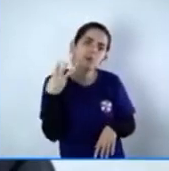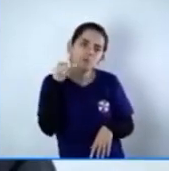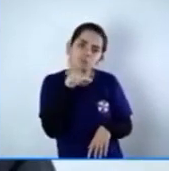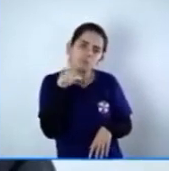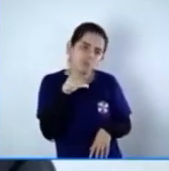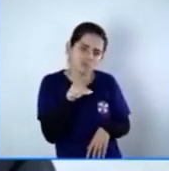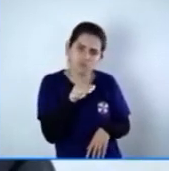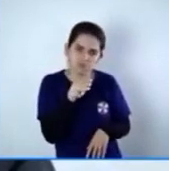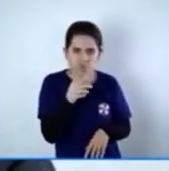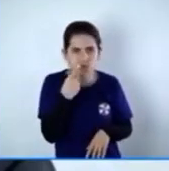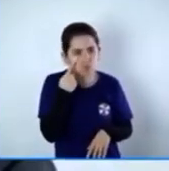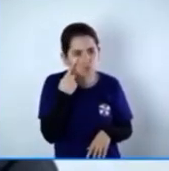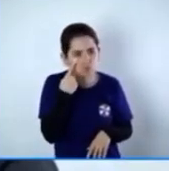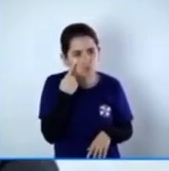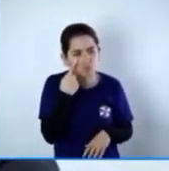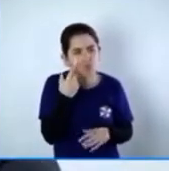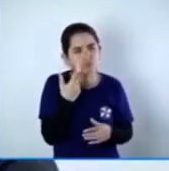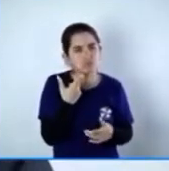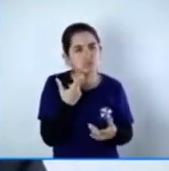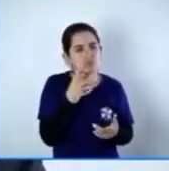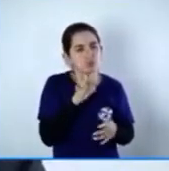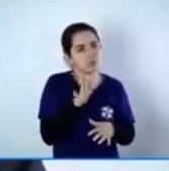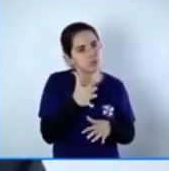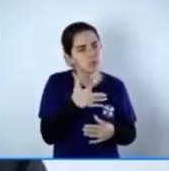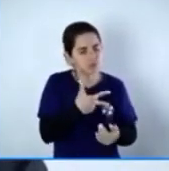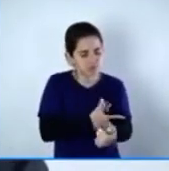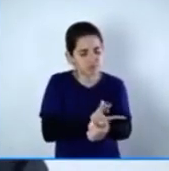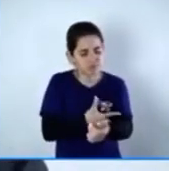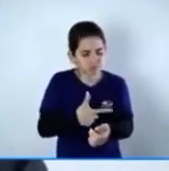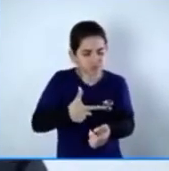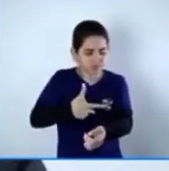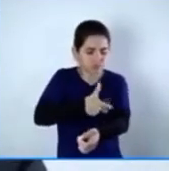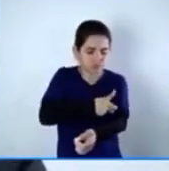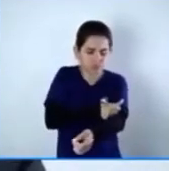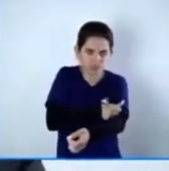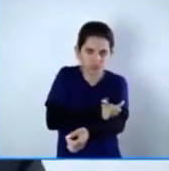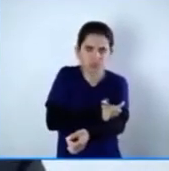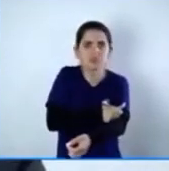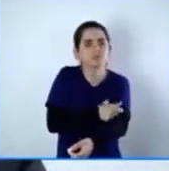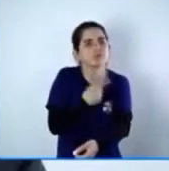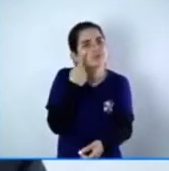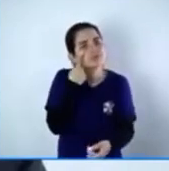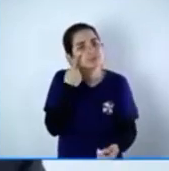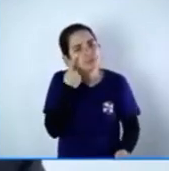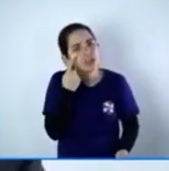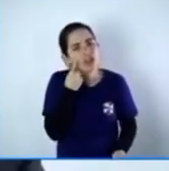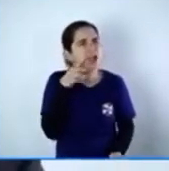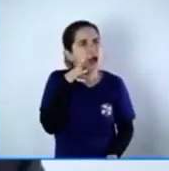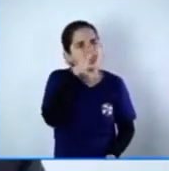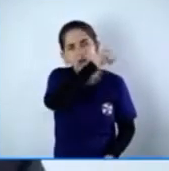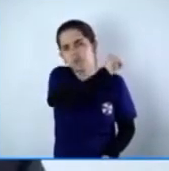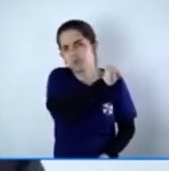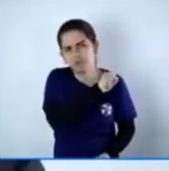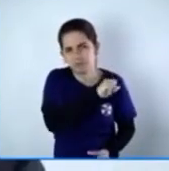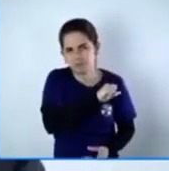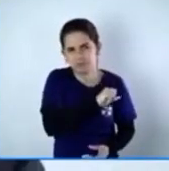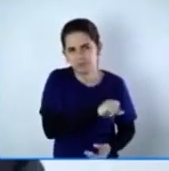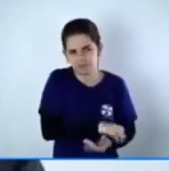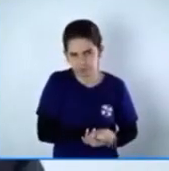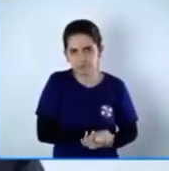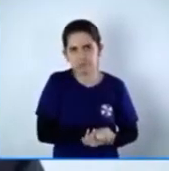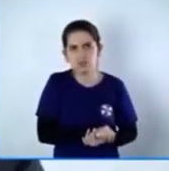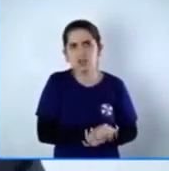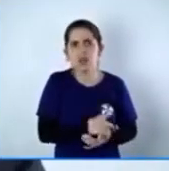que é uma aplicação tranquilíssima, rapidíssima, de 2 minutos, num catéter